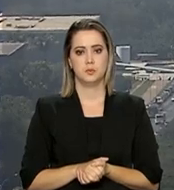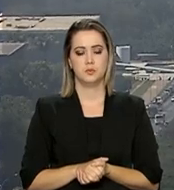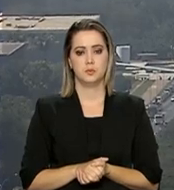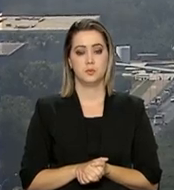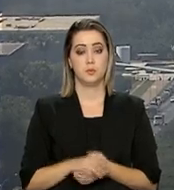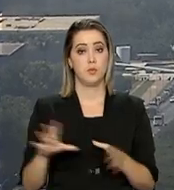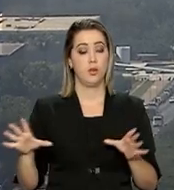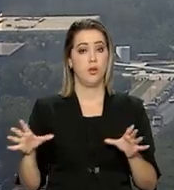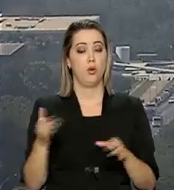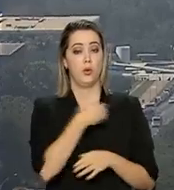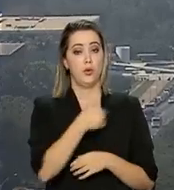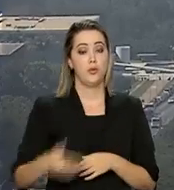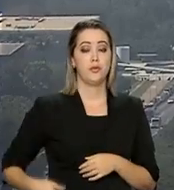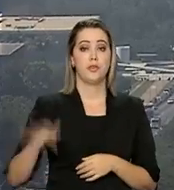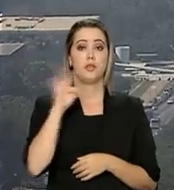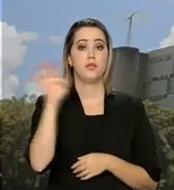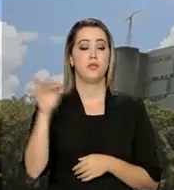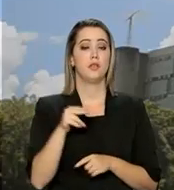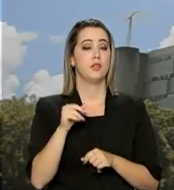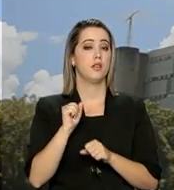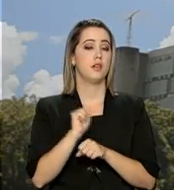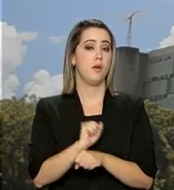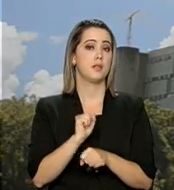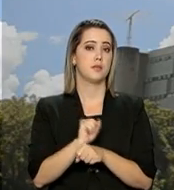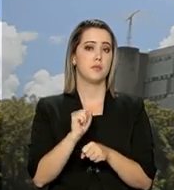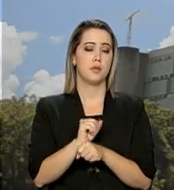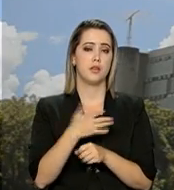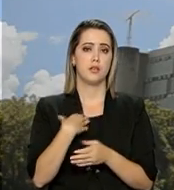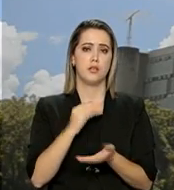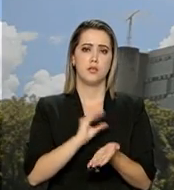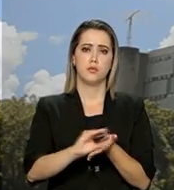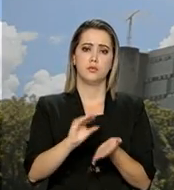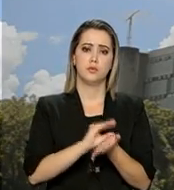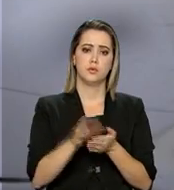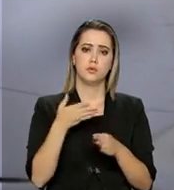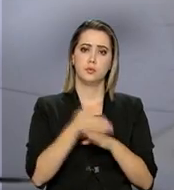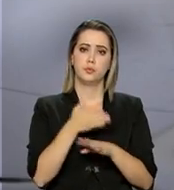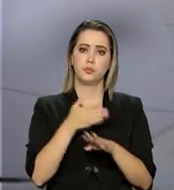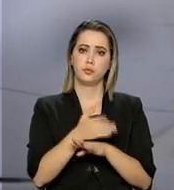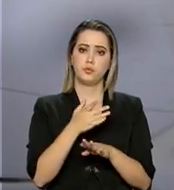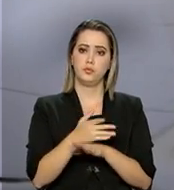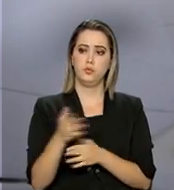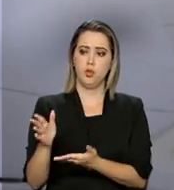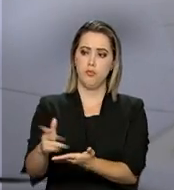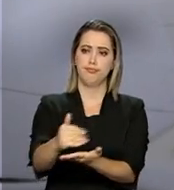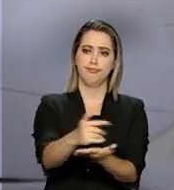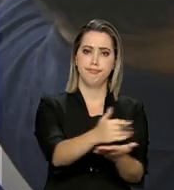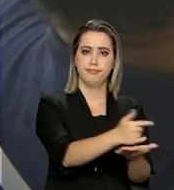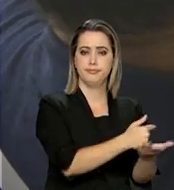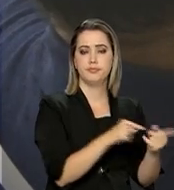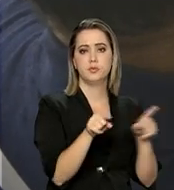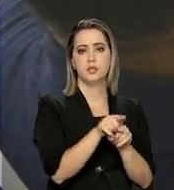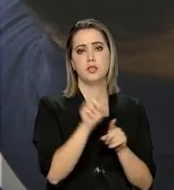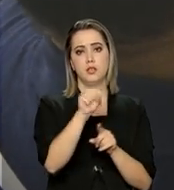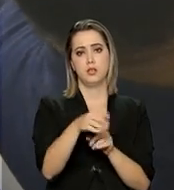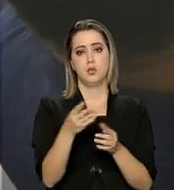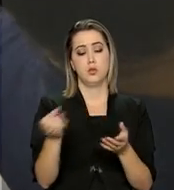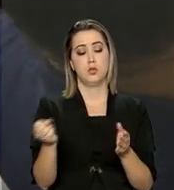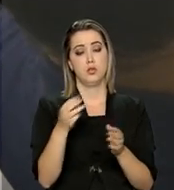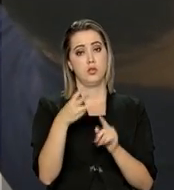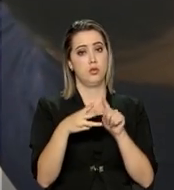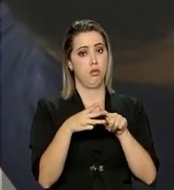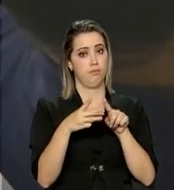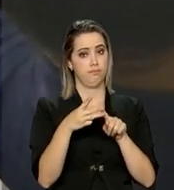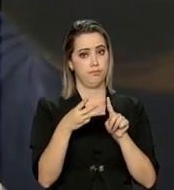A União espera que essa compensação seja feita pela entrada de receitas vindas de fontes com a edição de